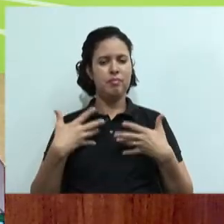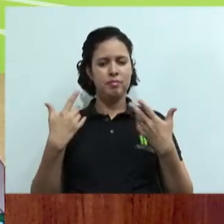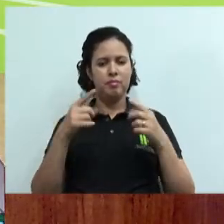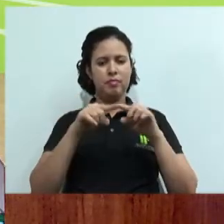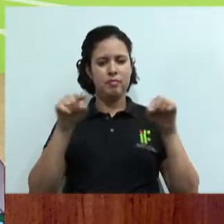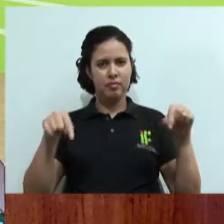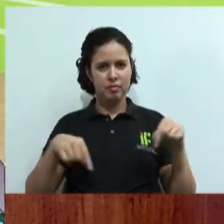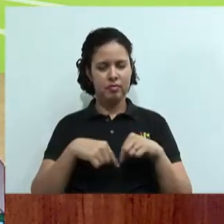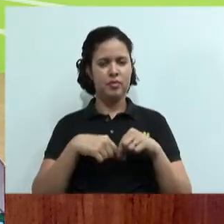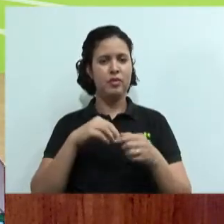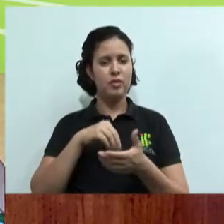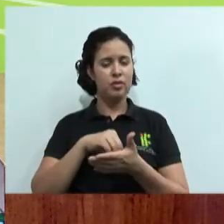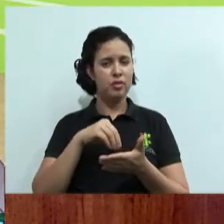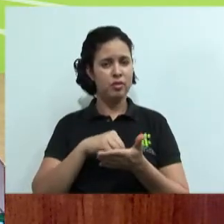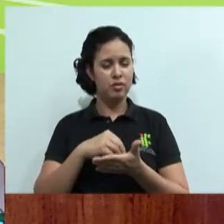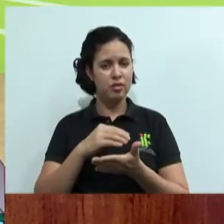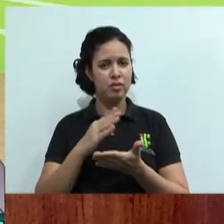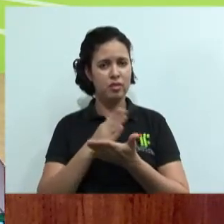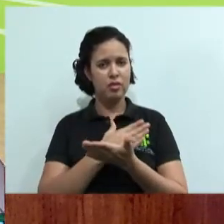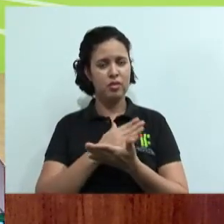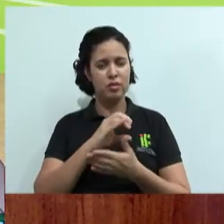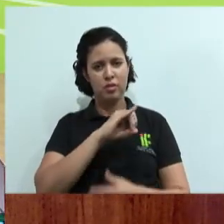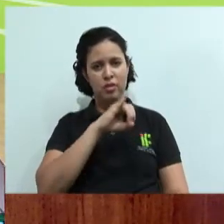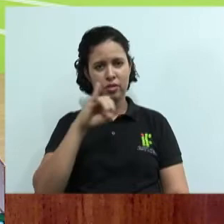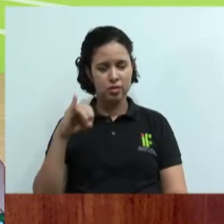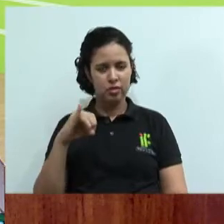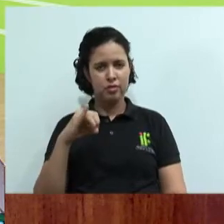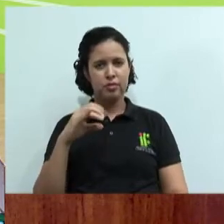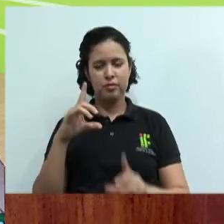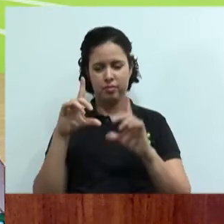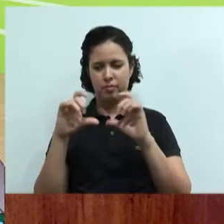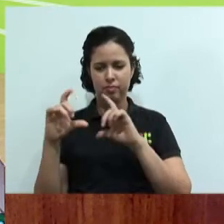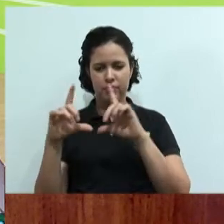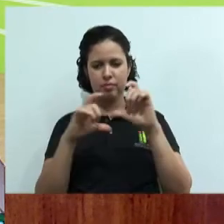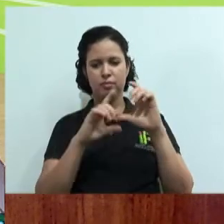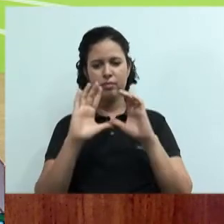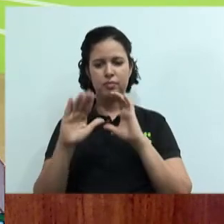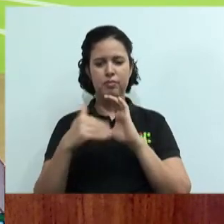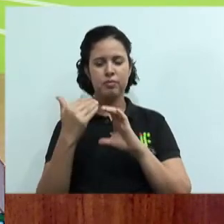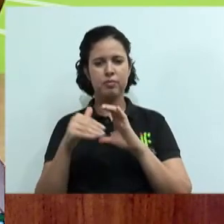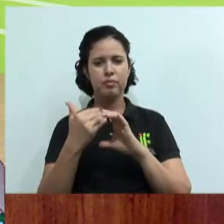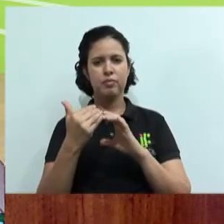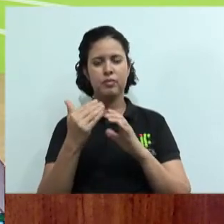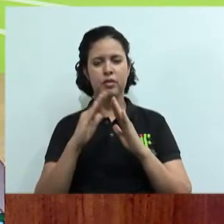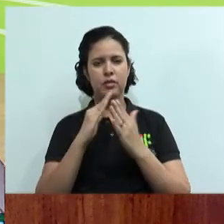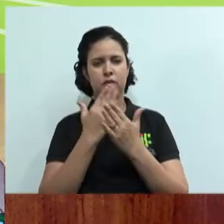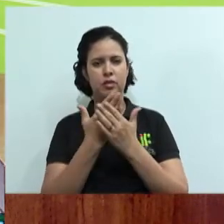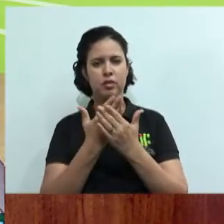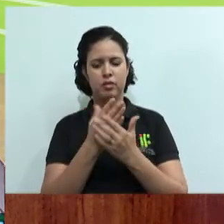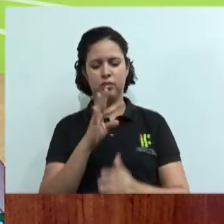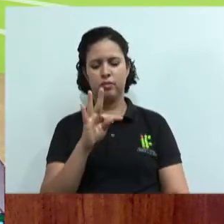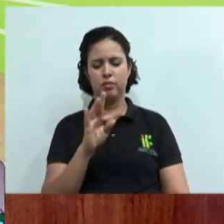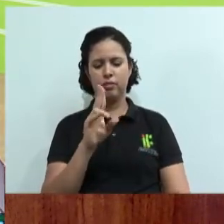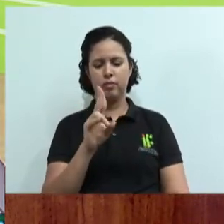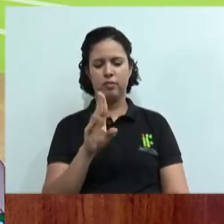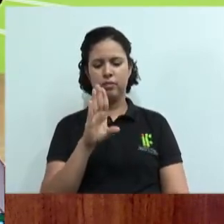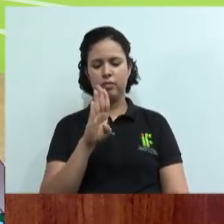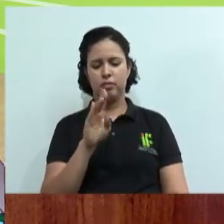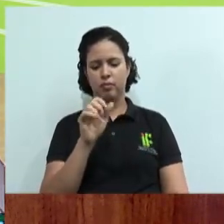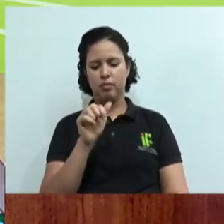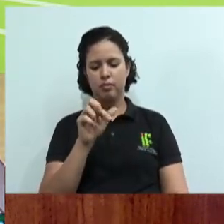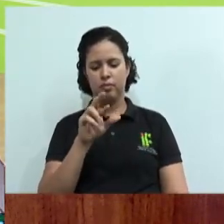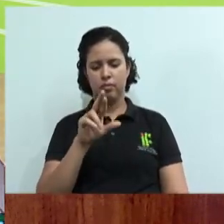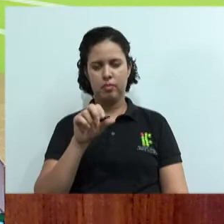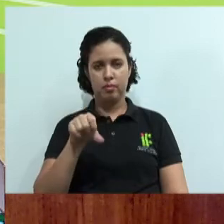devendo alguns alôs aqui, mas ó, vou mandar aqui agora. Mandaram a foto aí, os alunos da escola Tubarão deram alô. A primeira foto eles estavam meio que dormindo, a